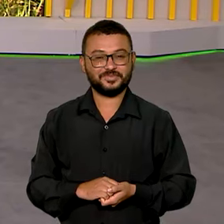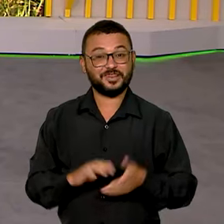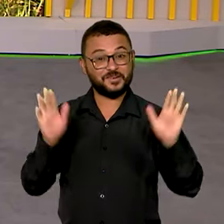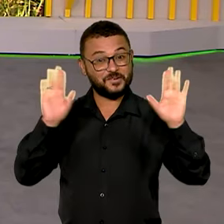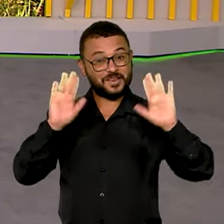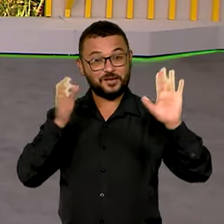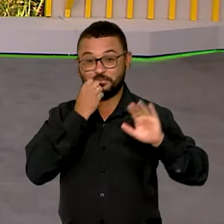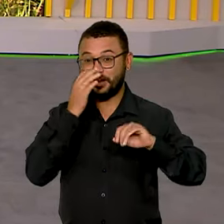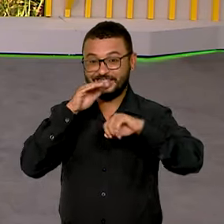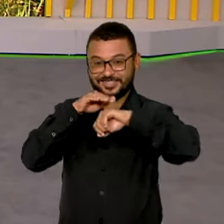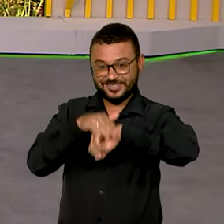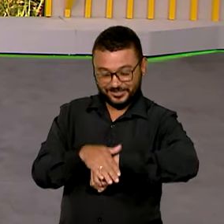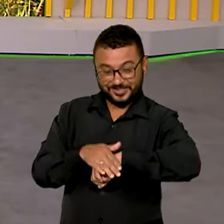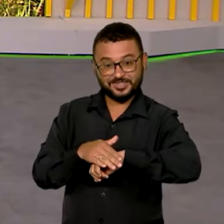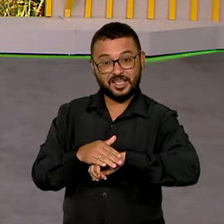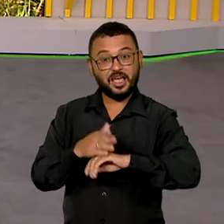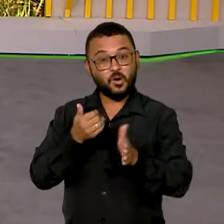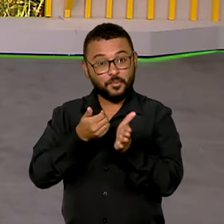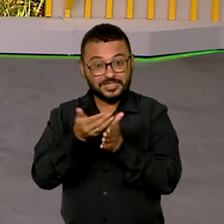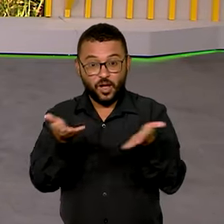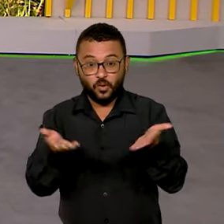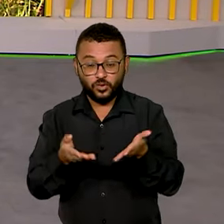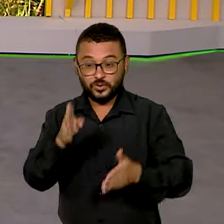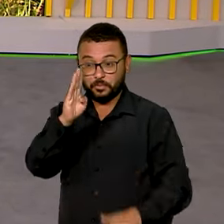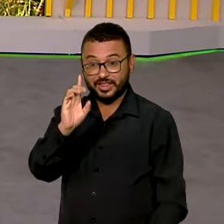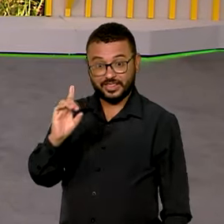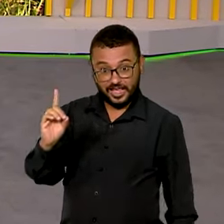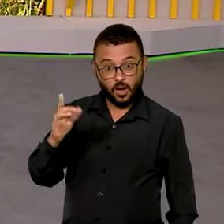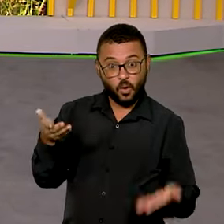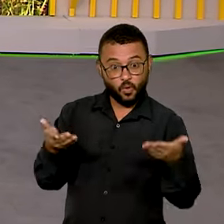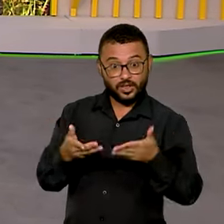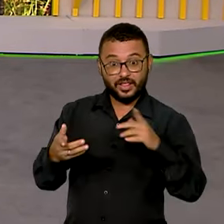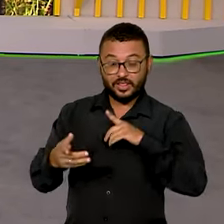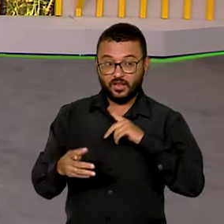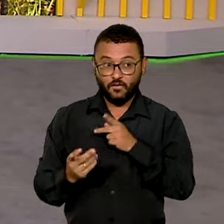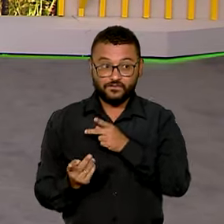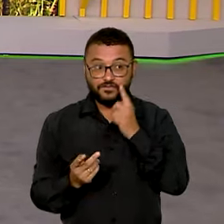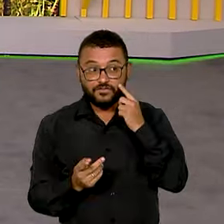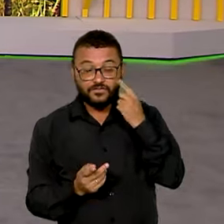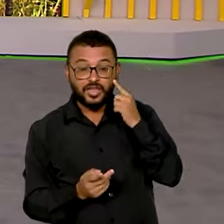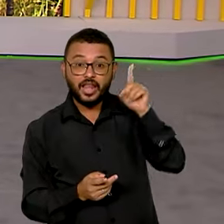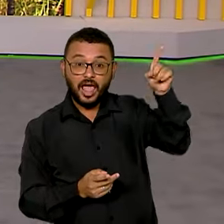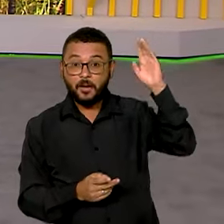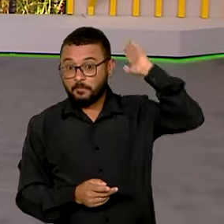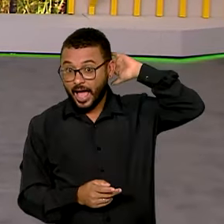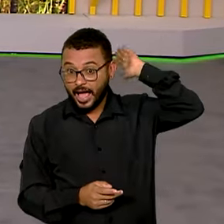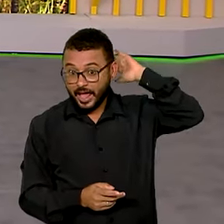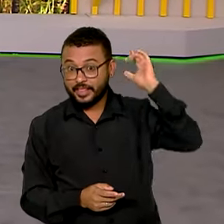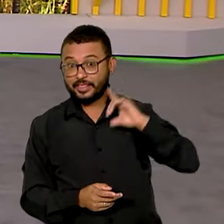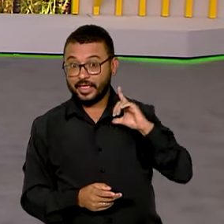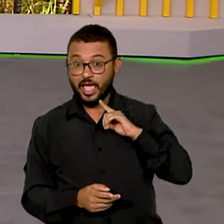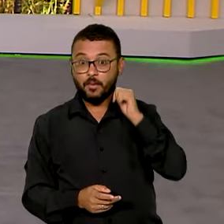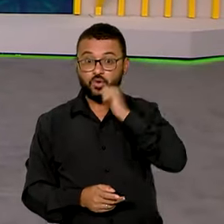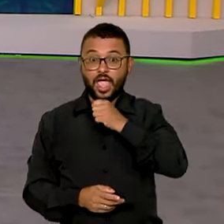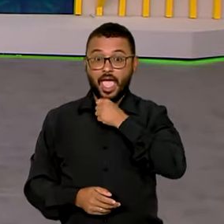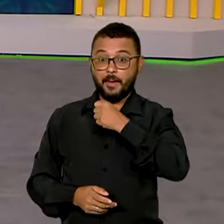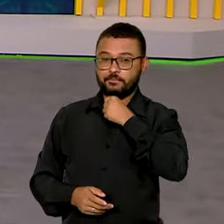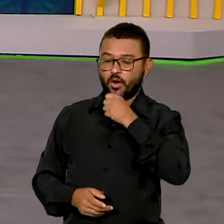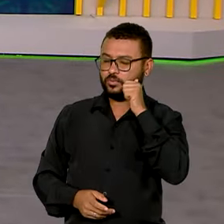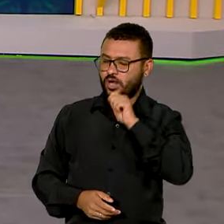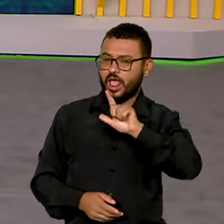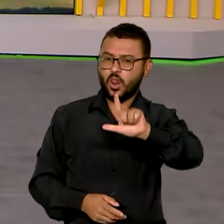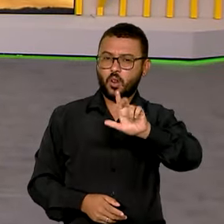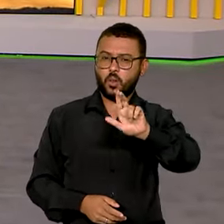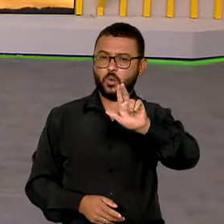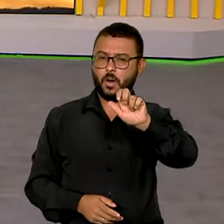Olá, boa noite. Para abrir o Brasil em dia de hoje, nós vamos até Belém, no Pará, onde está a nossa repórter Luana